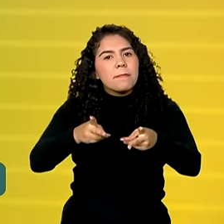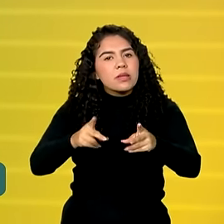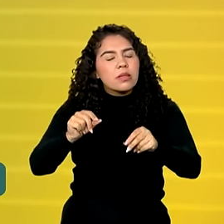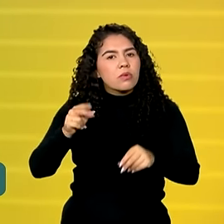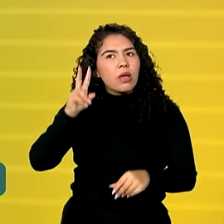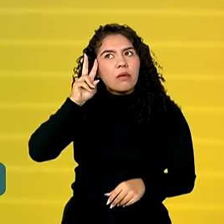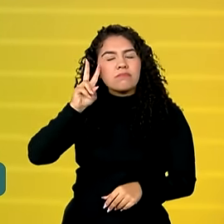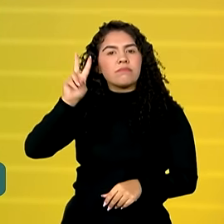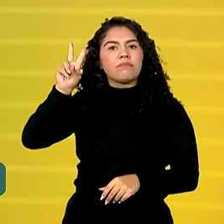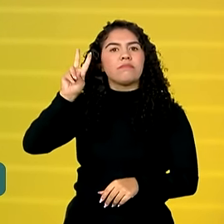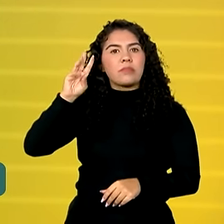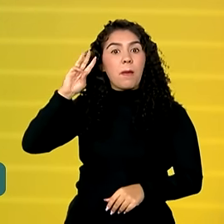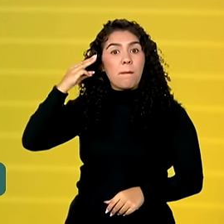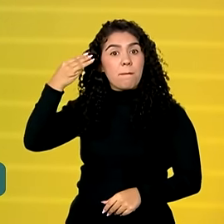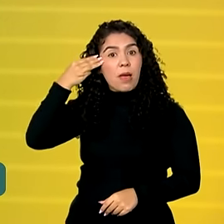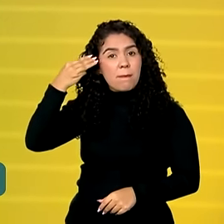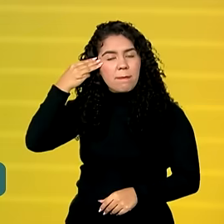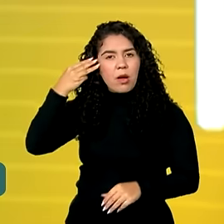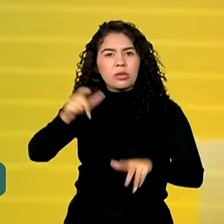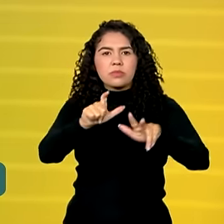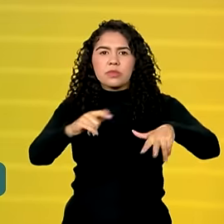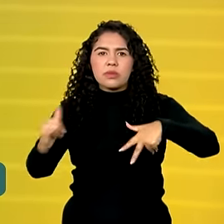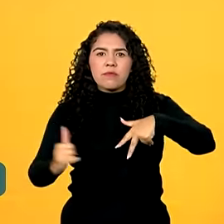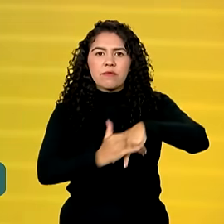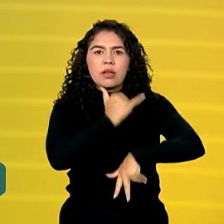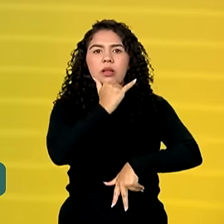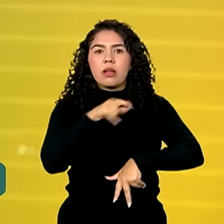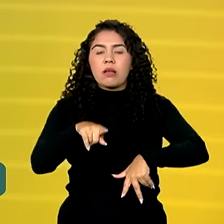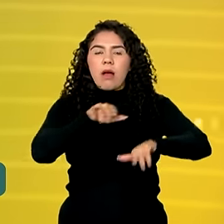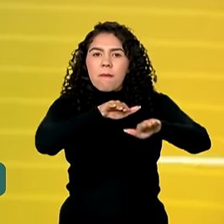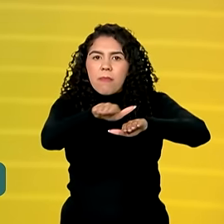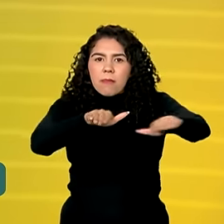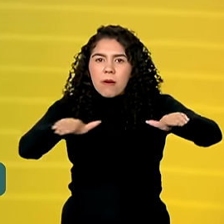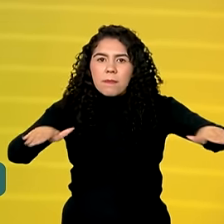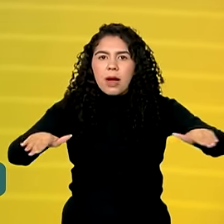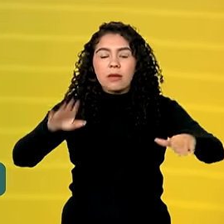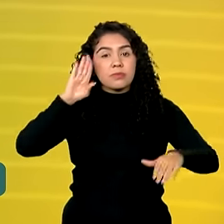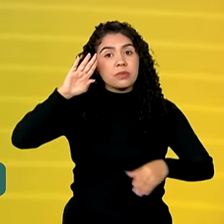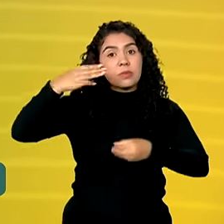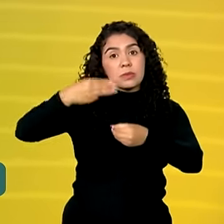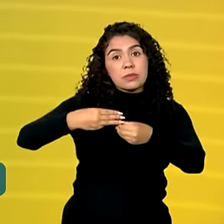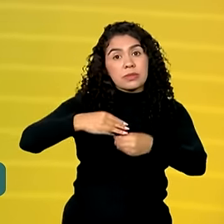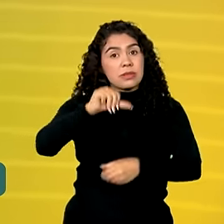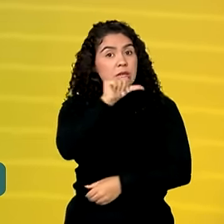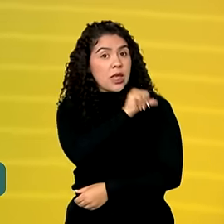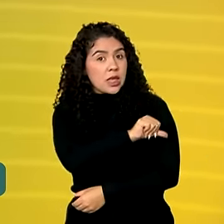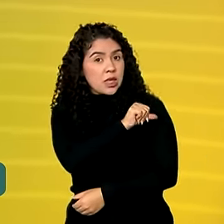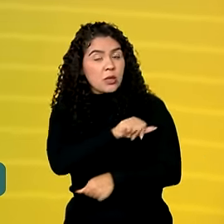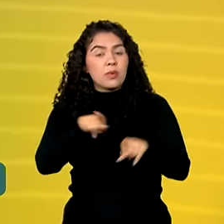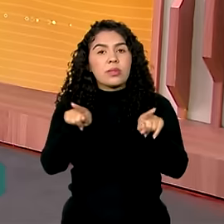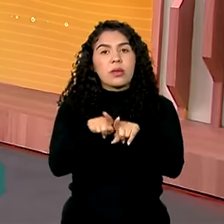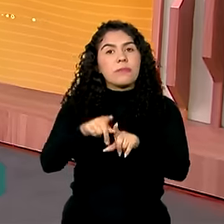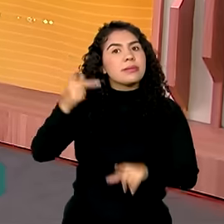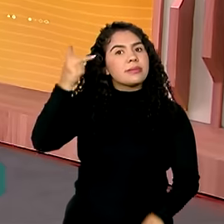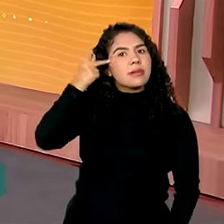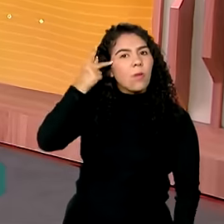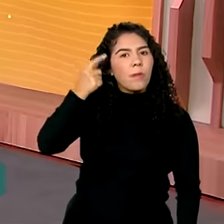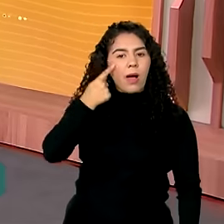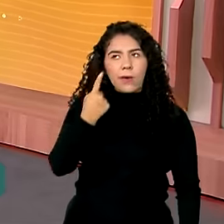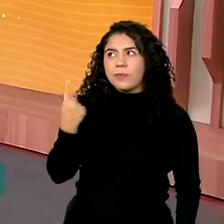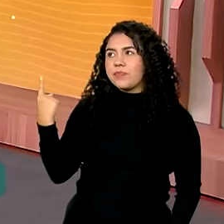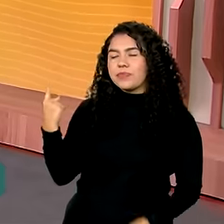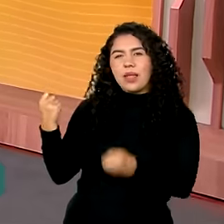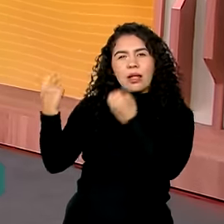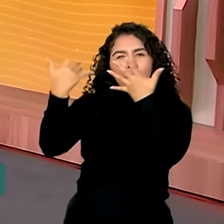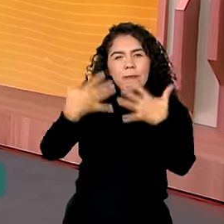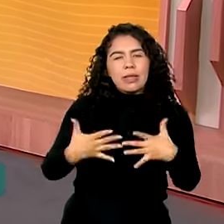O chamamento público é destinado a organizações dos municípios do Rio de Janeiro e de Santos, em São Paulo. Quem vai dar